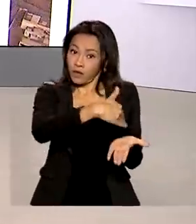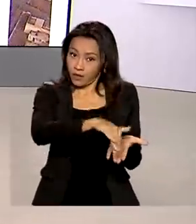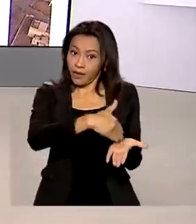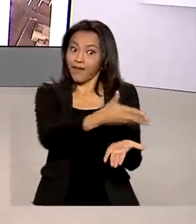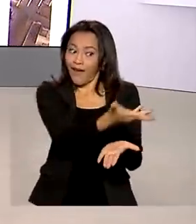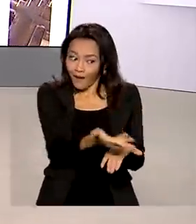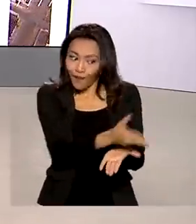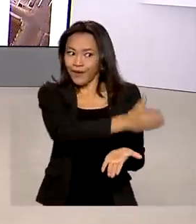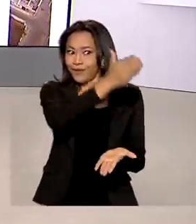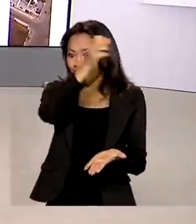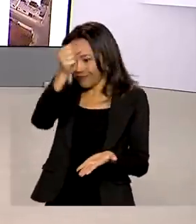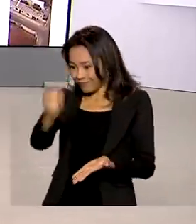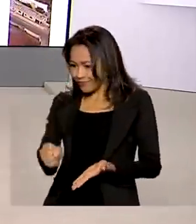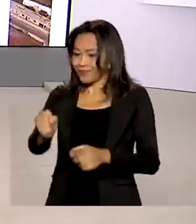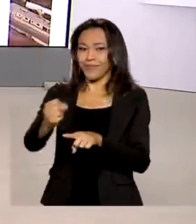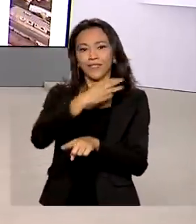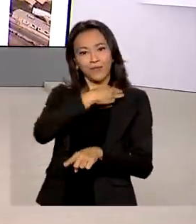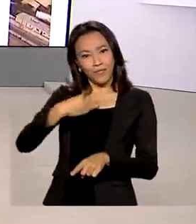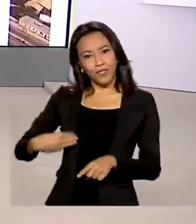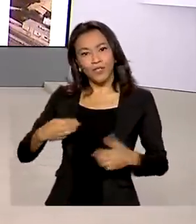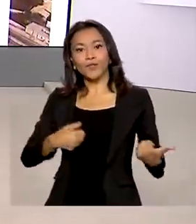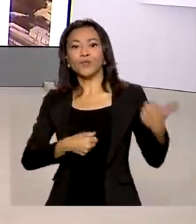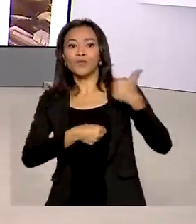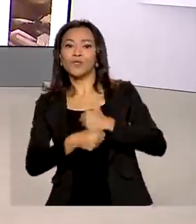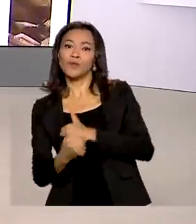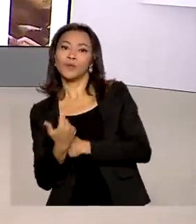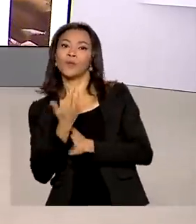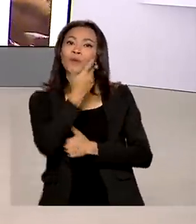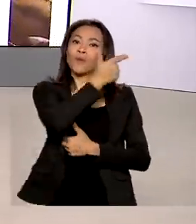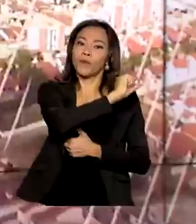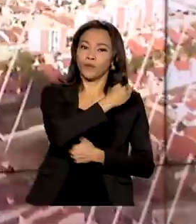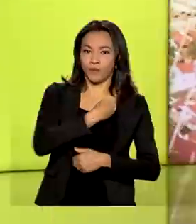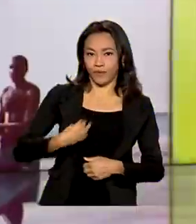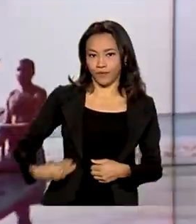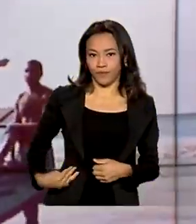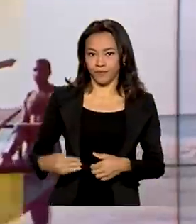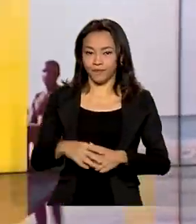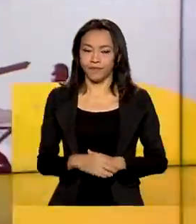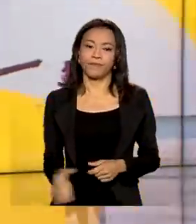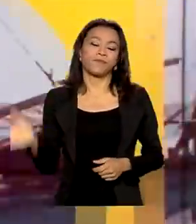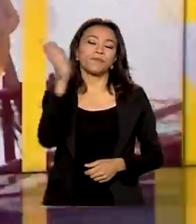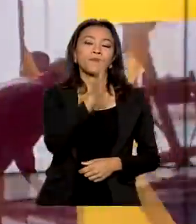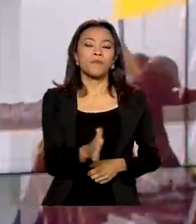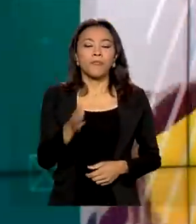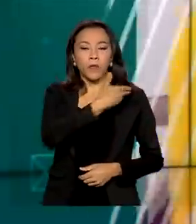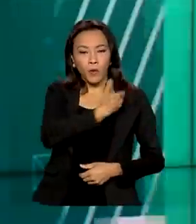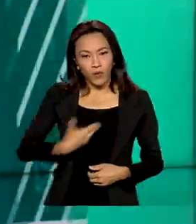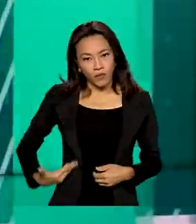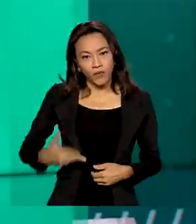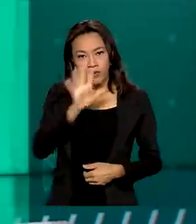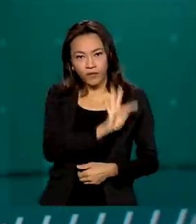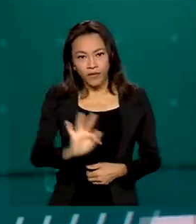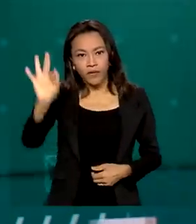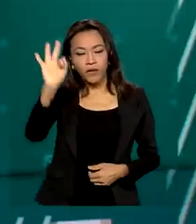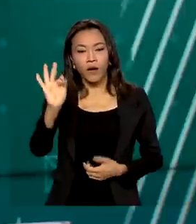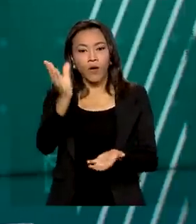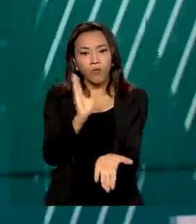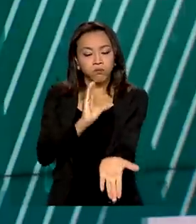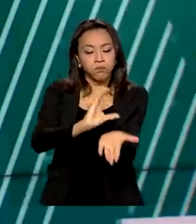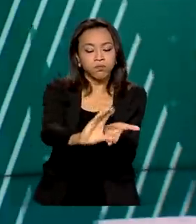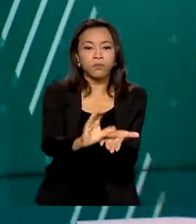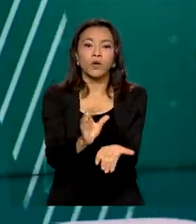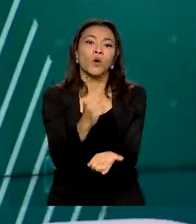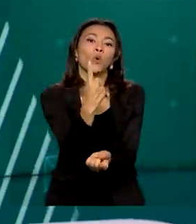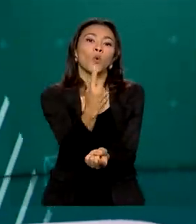vai comandar a pasta no lugar de Milton Ribeiro. O governo federal investiu mais de 1 bilhão e 800